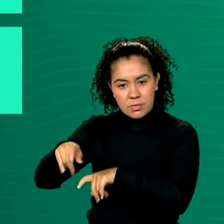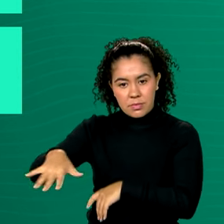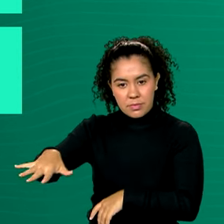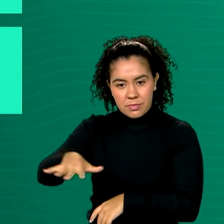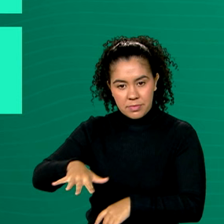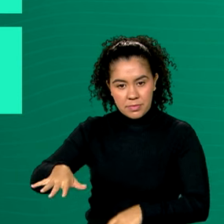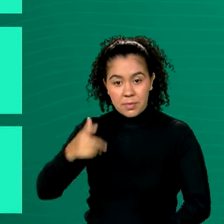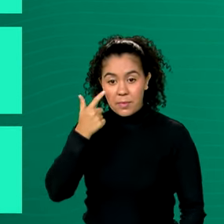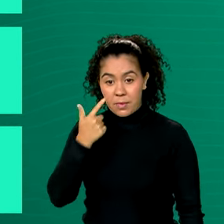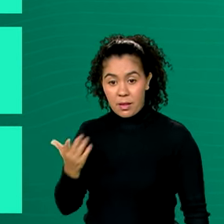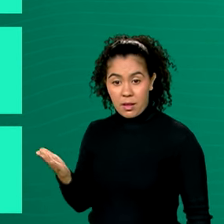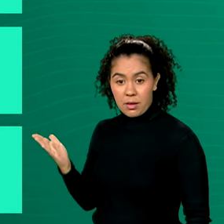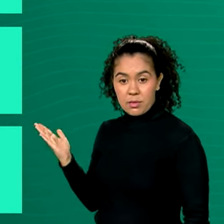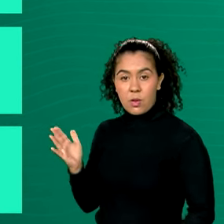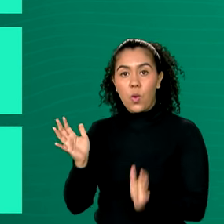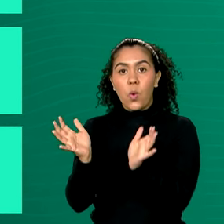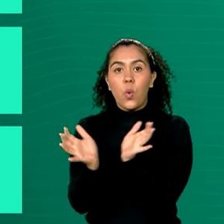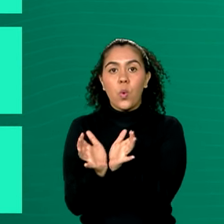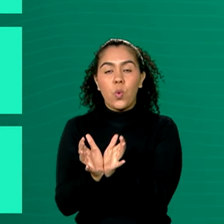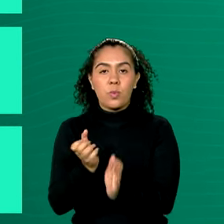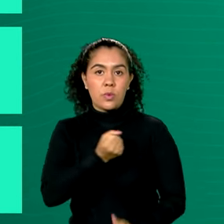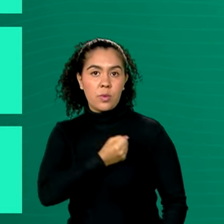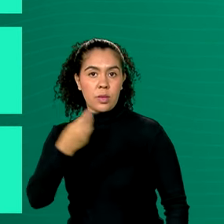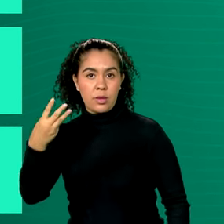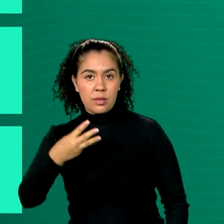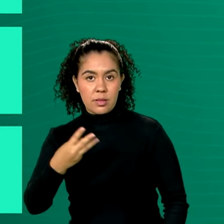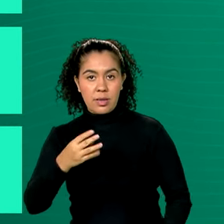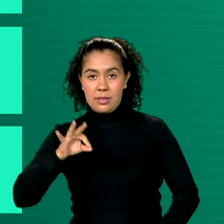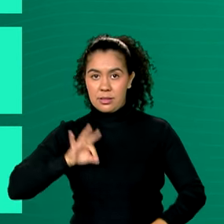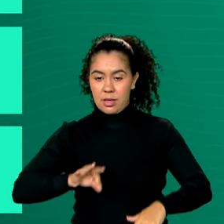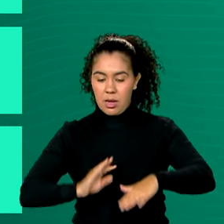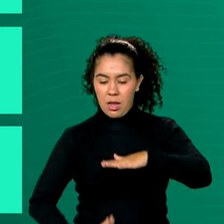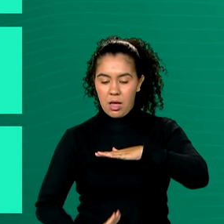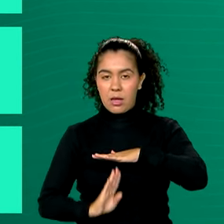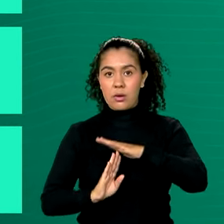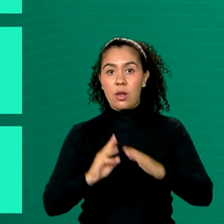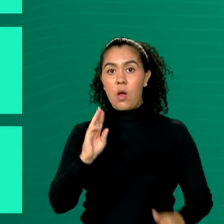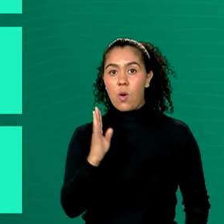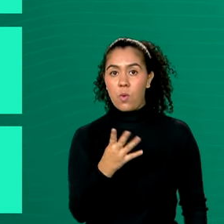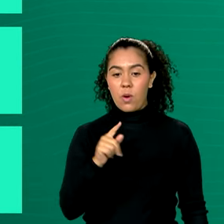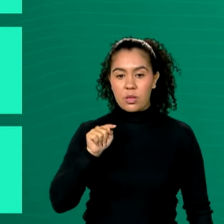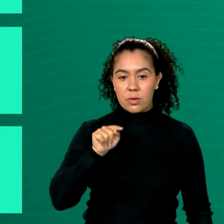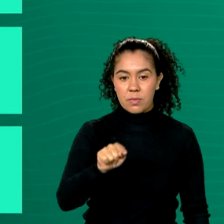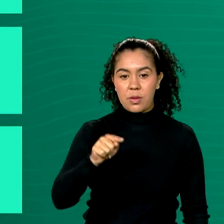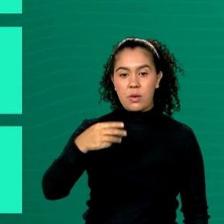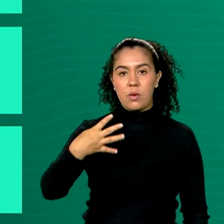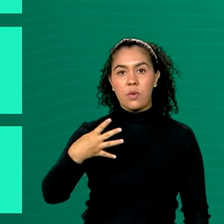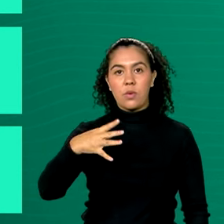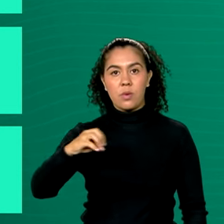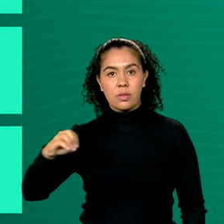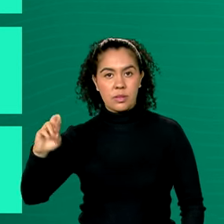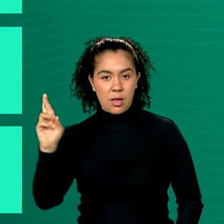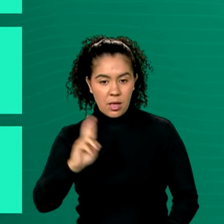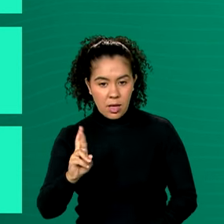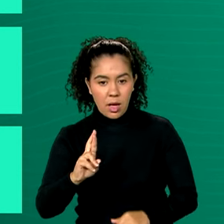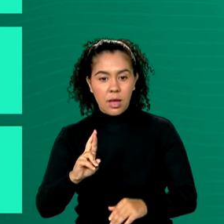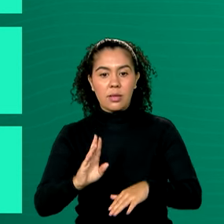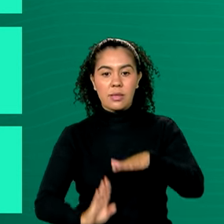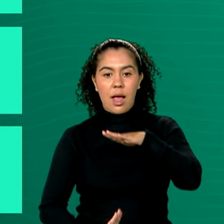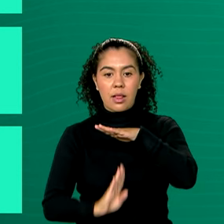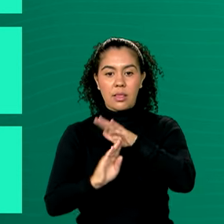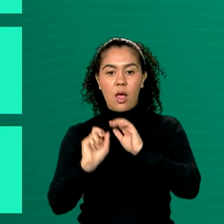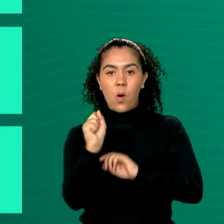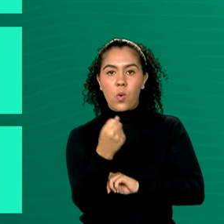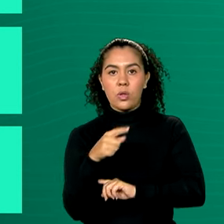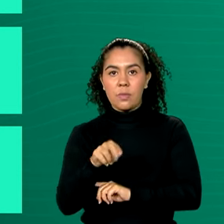áreas rurais e da faixa 3 de 4.400 reais e 1 centavo a 8.000 reais por